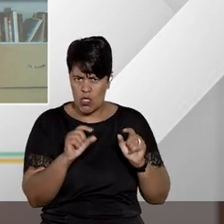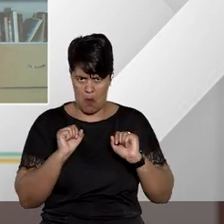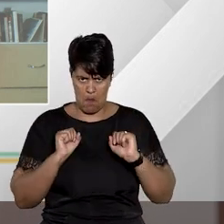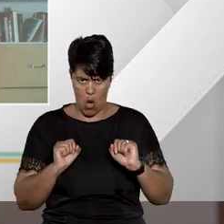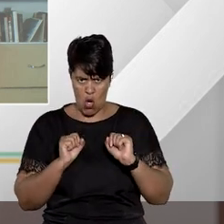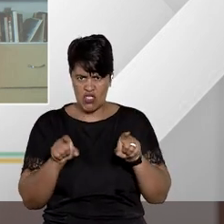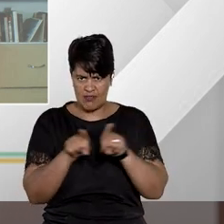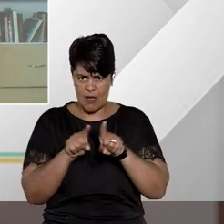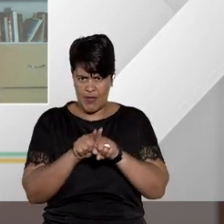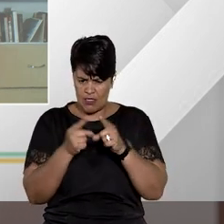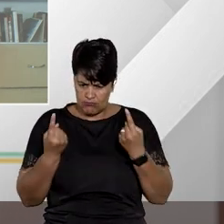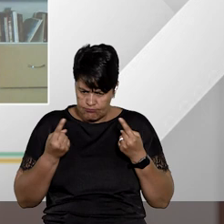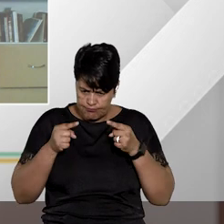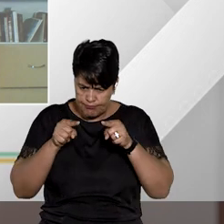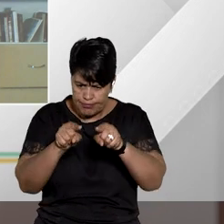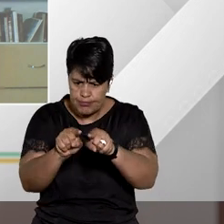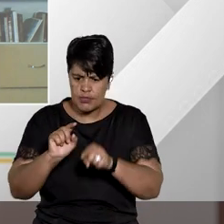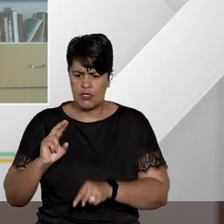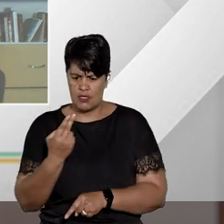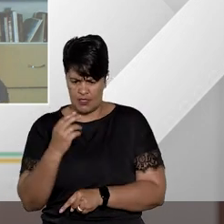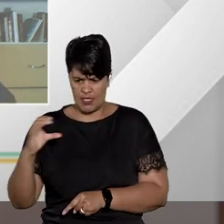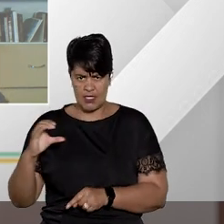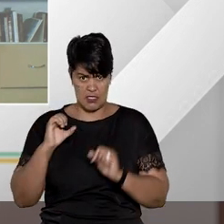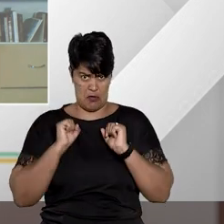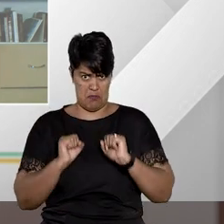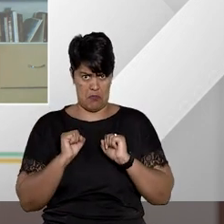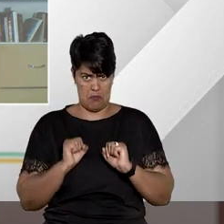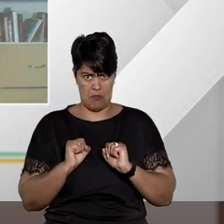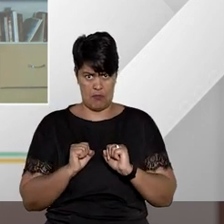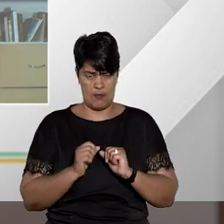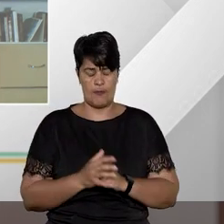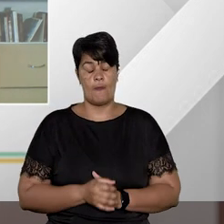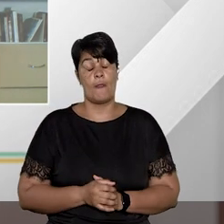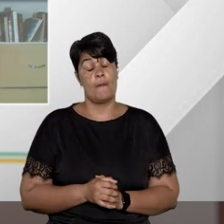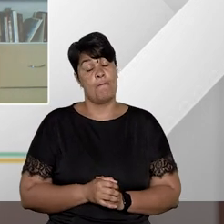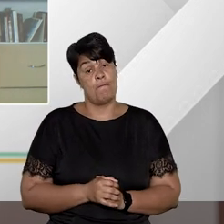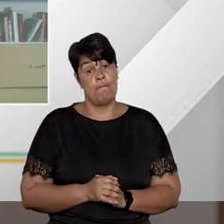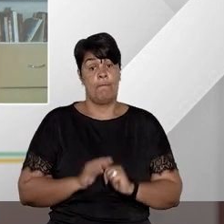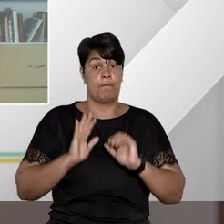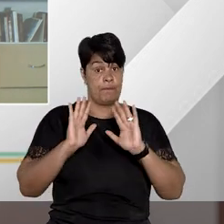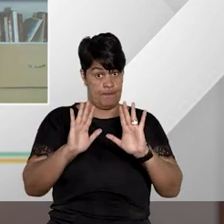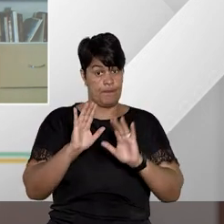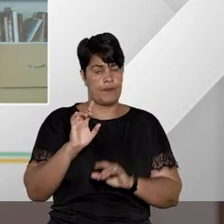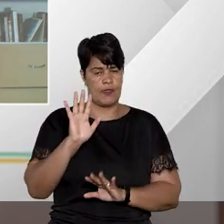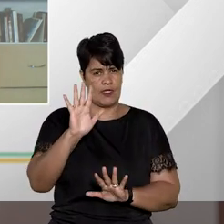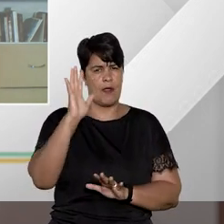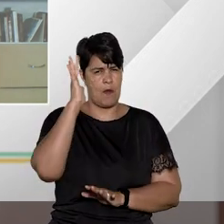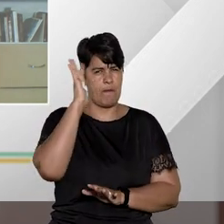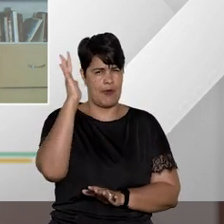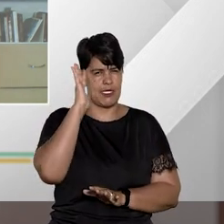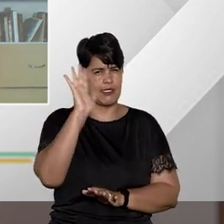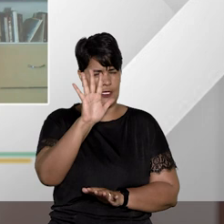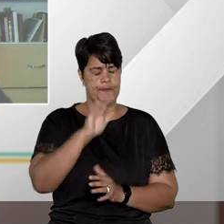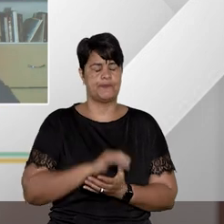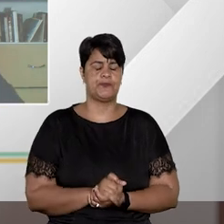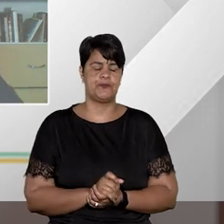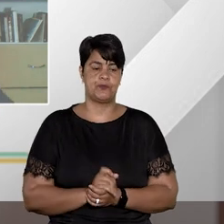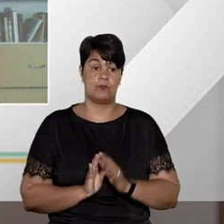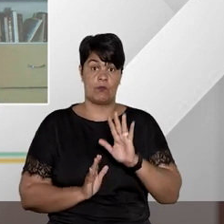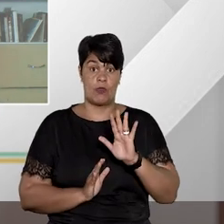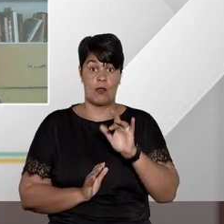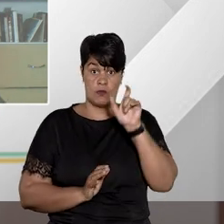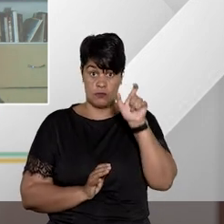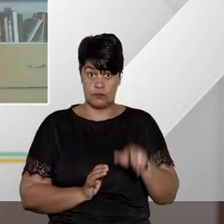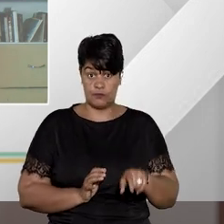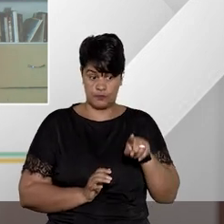de habeas corpus contra a mesma decisão? Reparem, vamos pensar em dois cenários, se o que ele